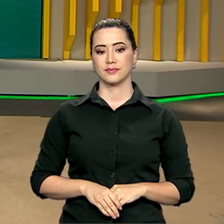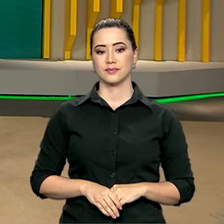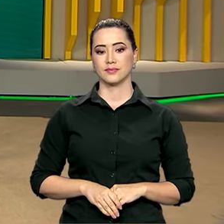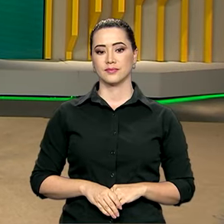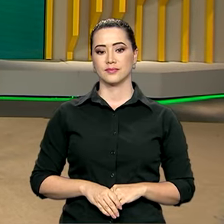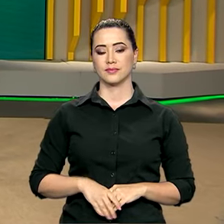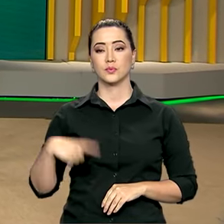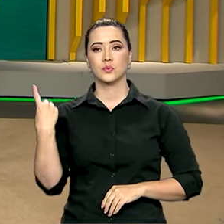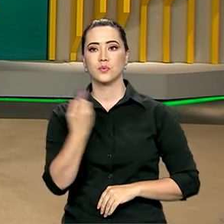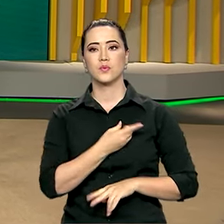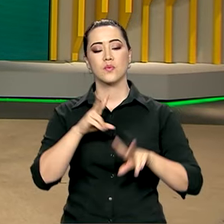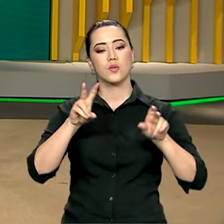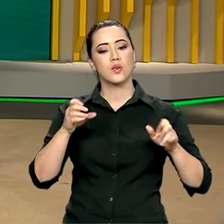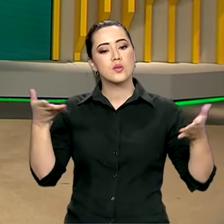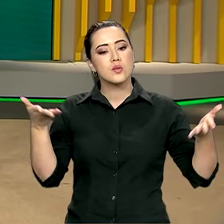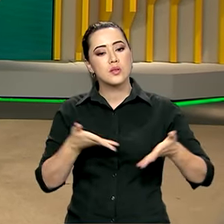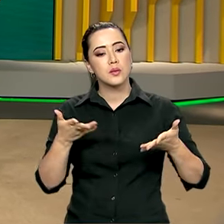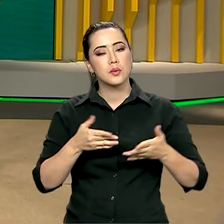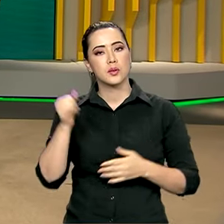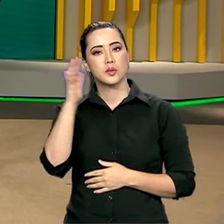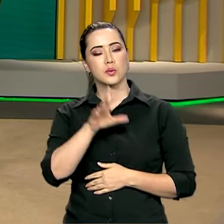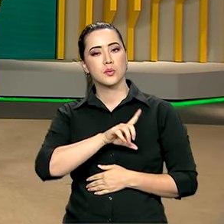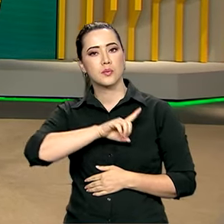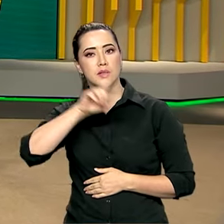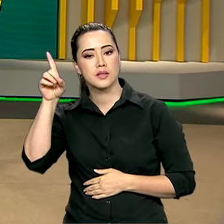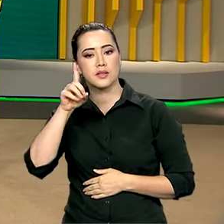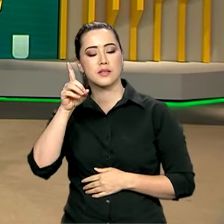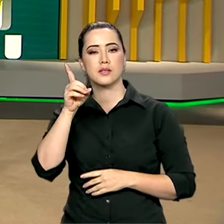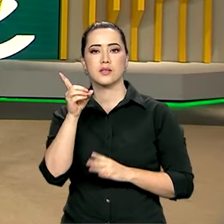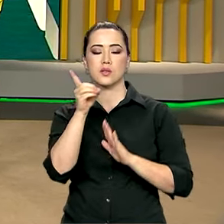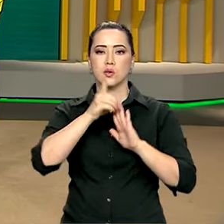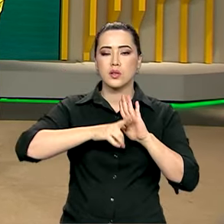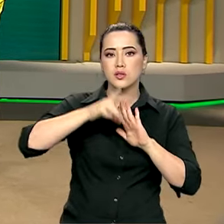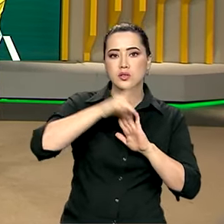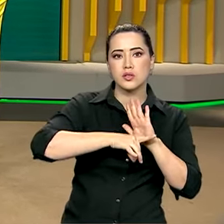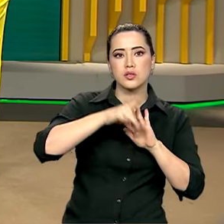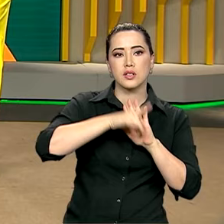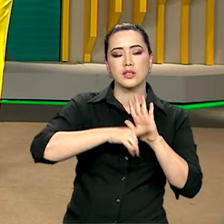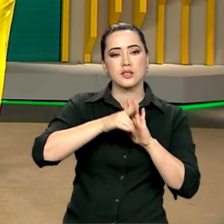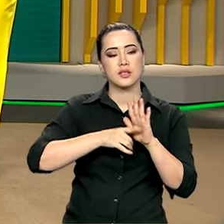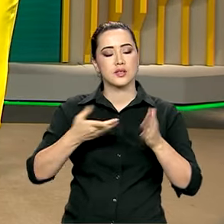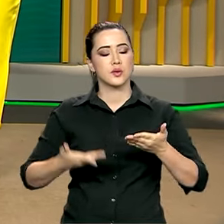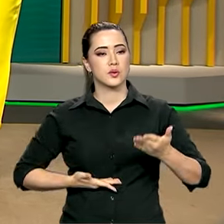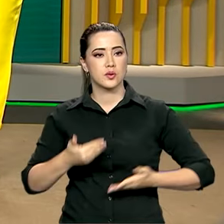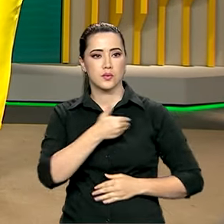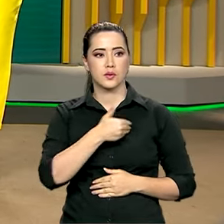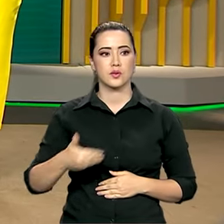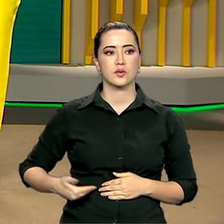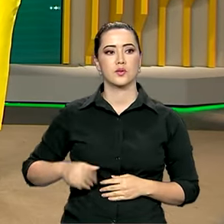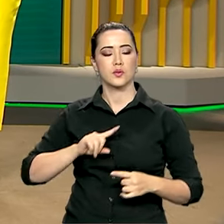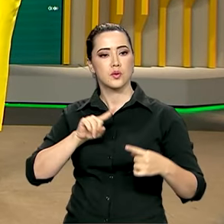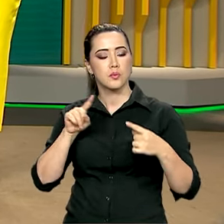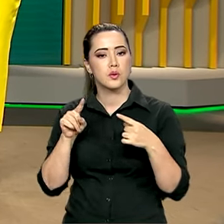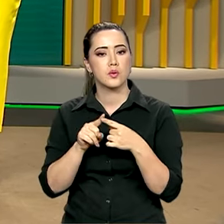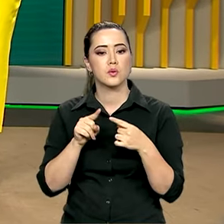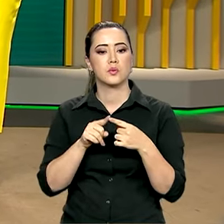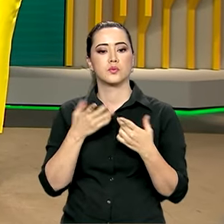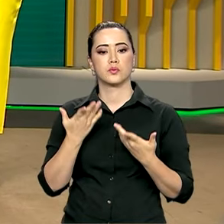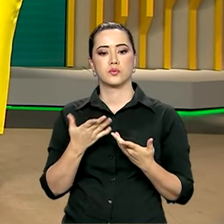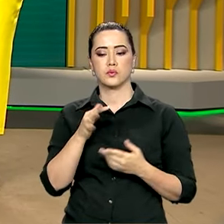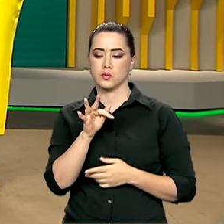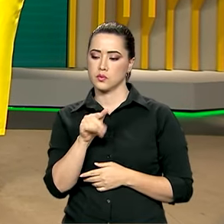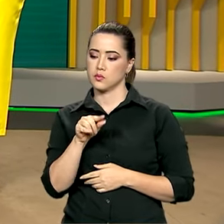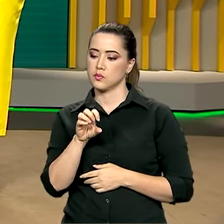O nosso assunto agora aqui no Brasil em Dia é a digitalização dos serviços públicos. Esta é a meta com o